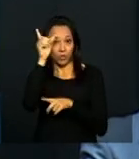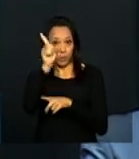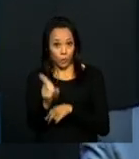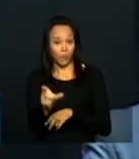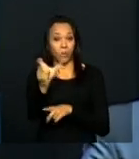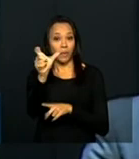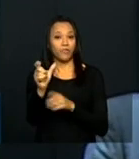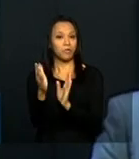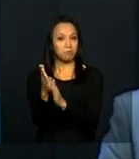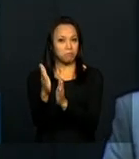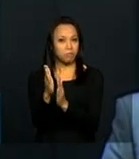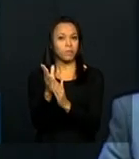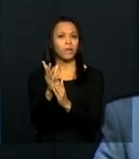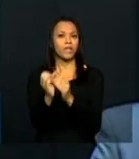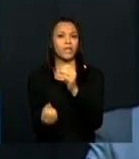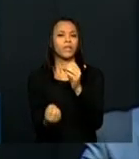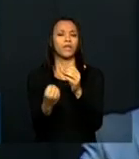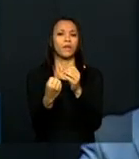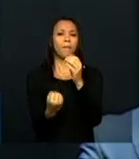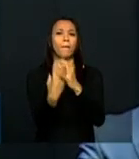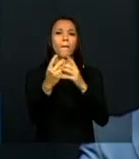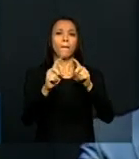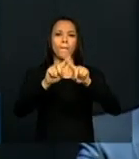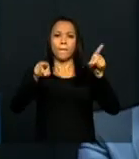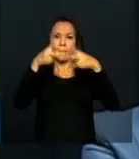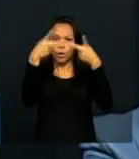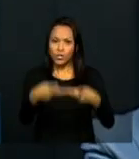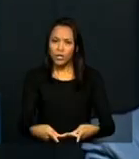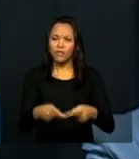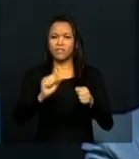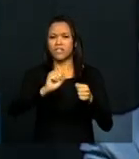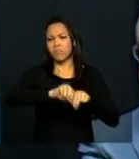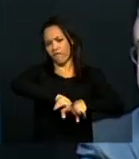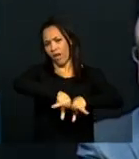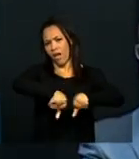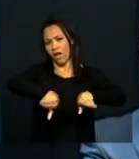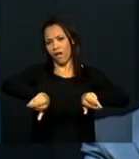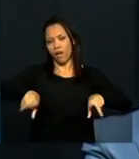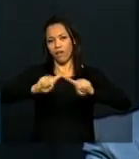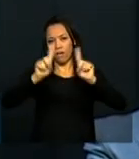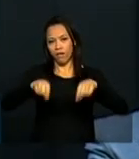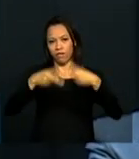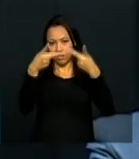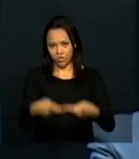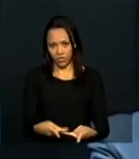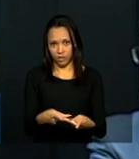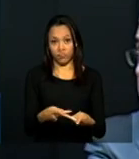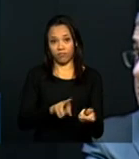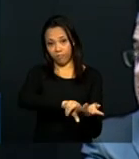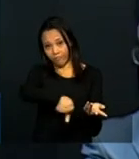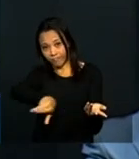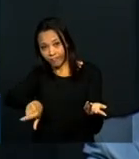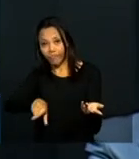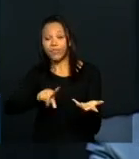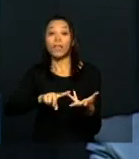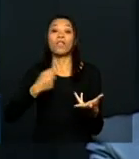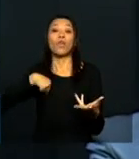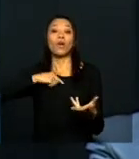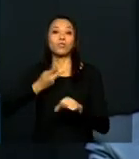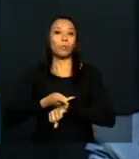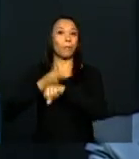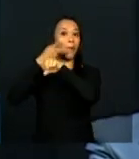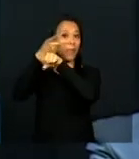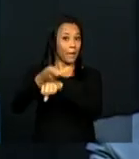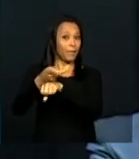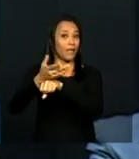esse projeto de hoje, realizamos mais de duas dezenas de projetos diferentes. Estamos à frente dos prêmios Vladimir Herzog de